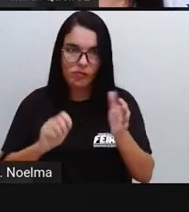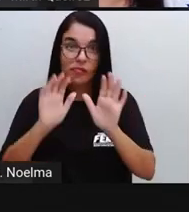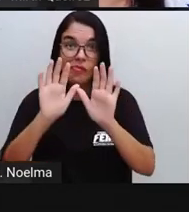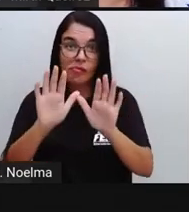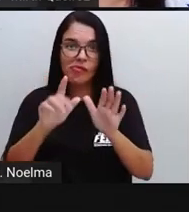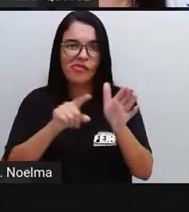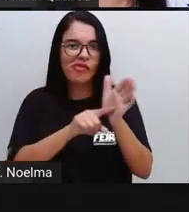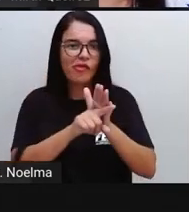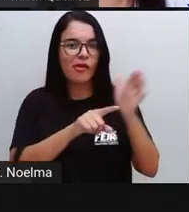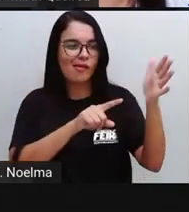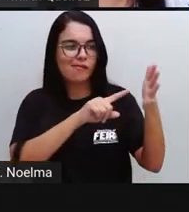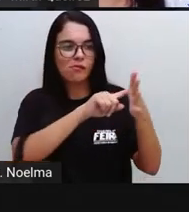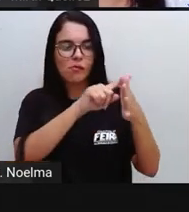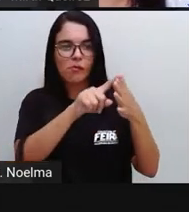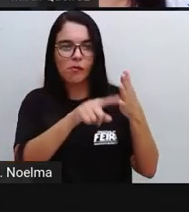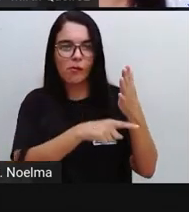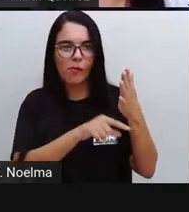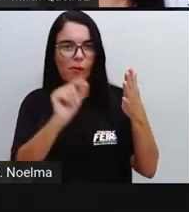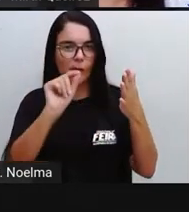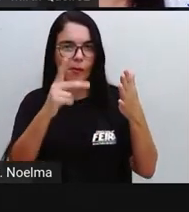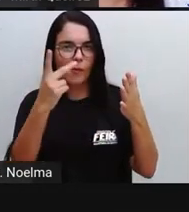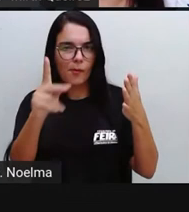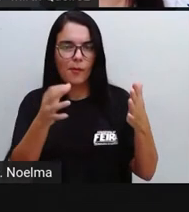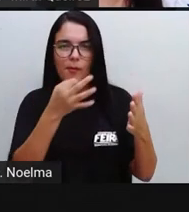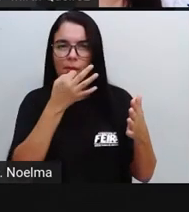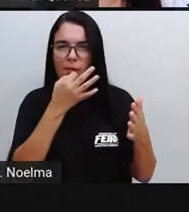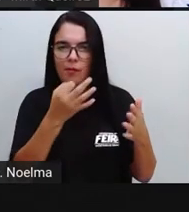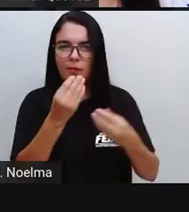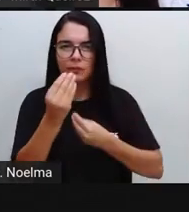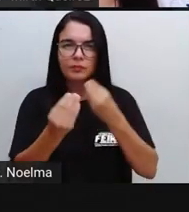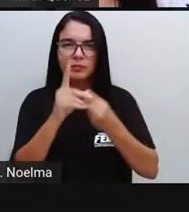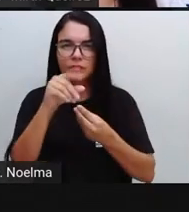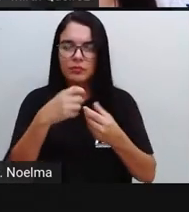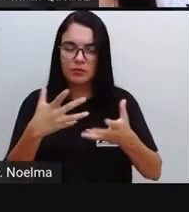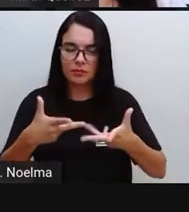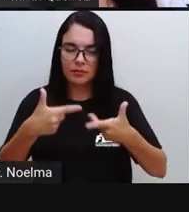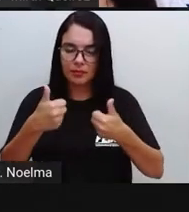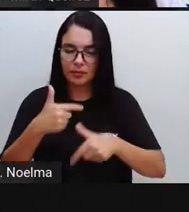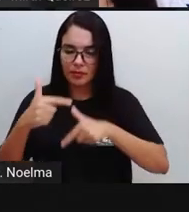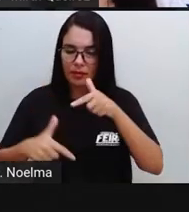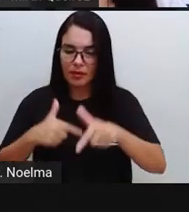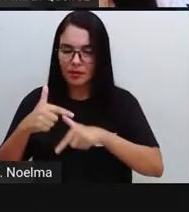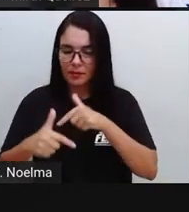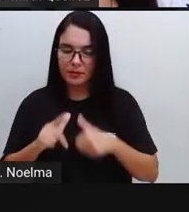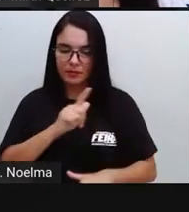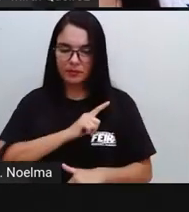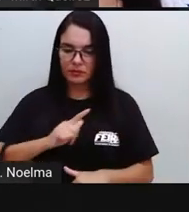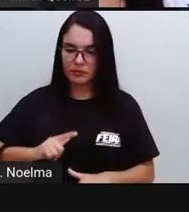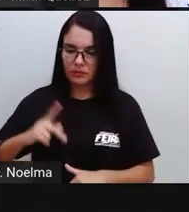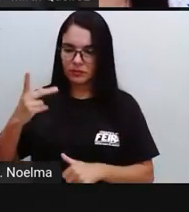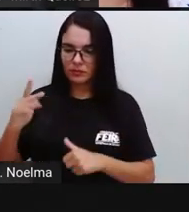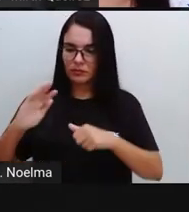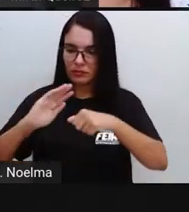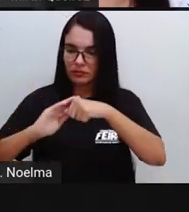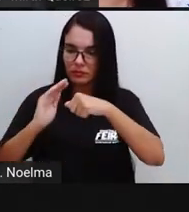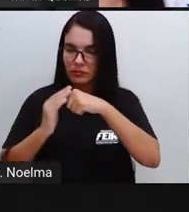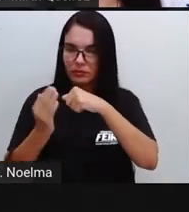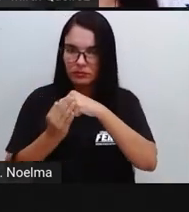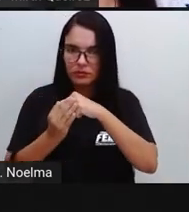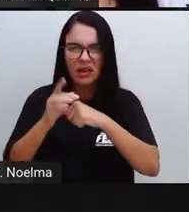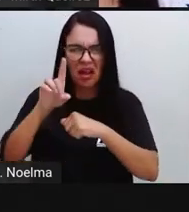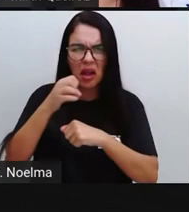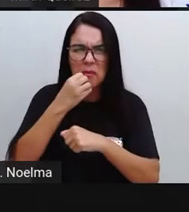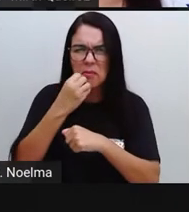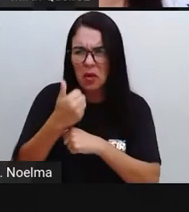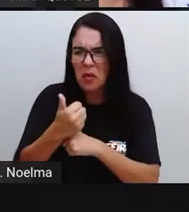perguntas São essas aí Em sua opinião Como é a qualidade De serviço público Se existe no seu bairro Como é É boa